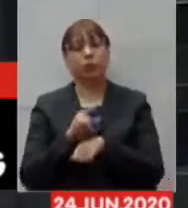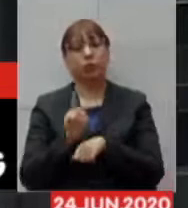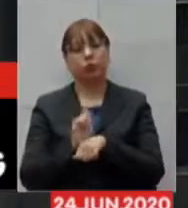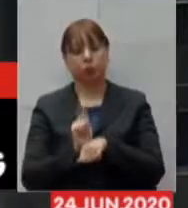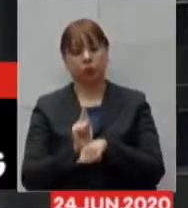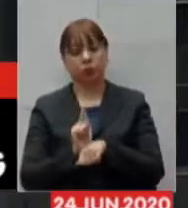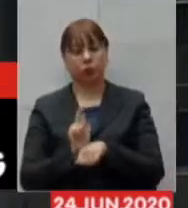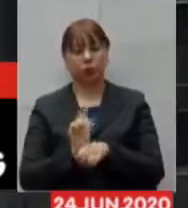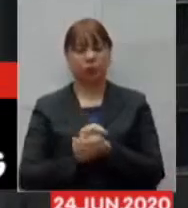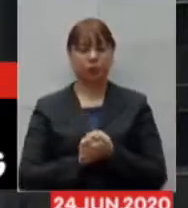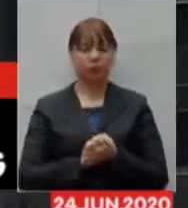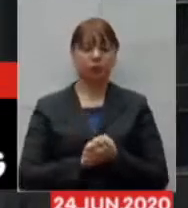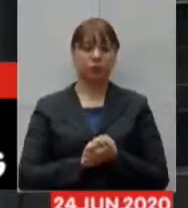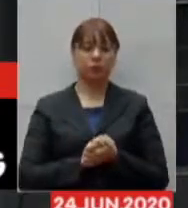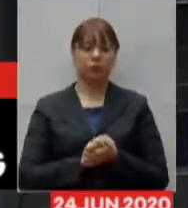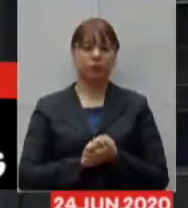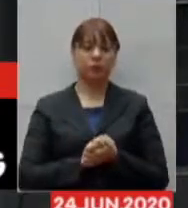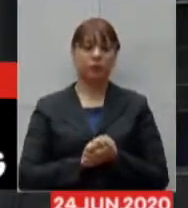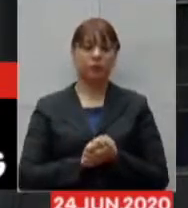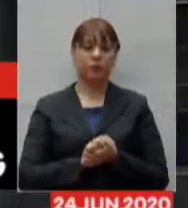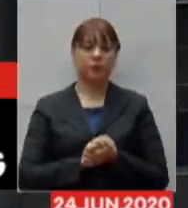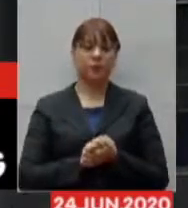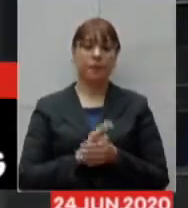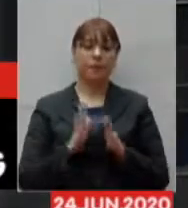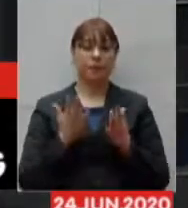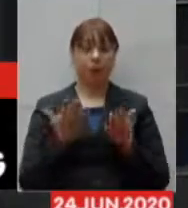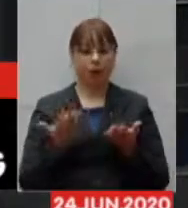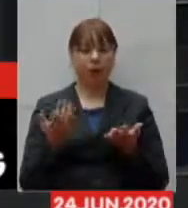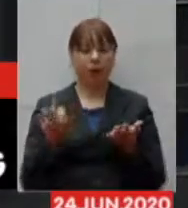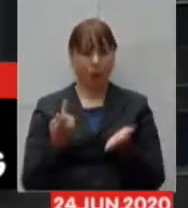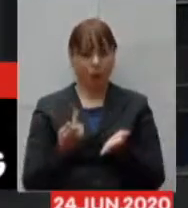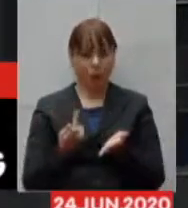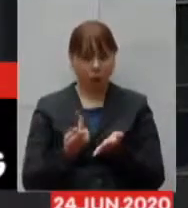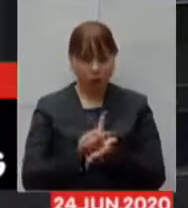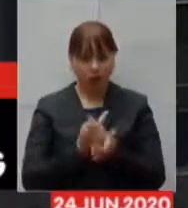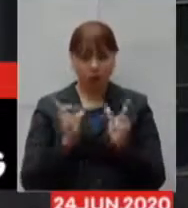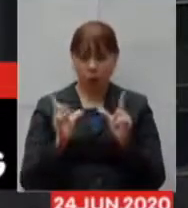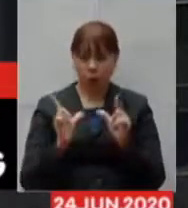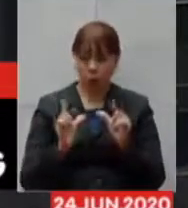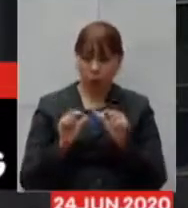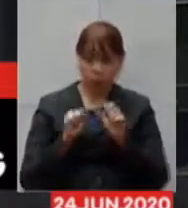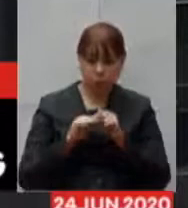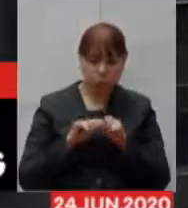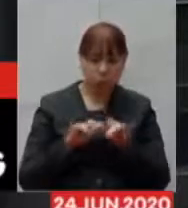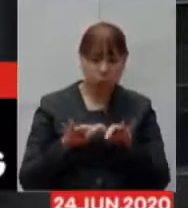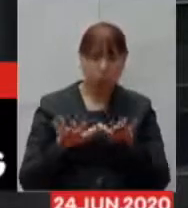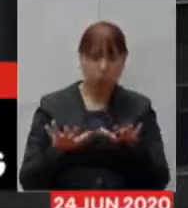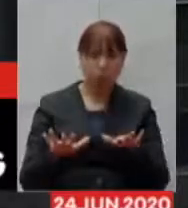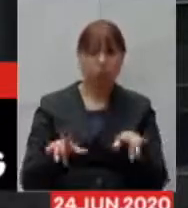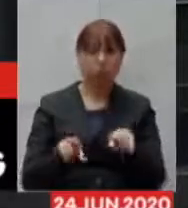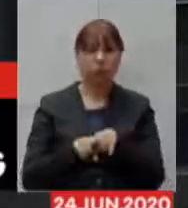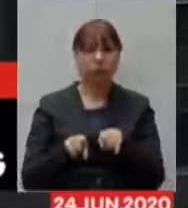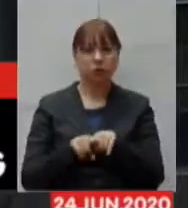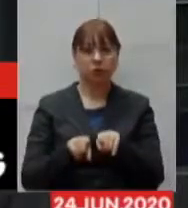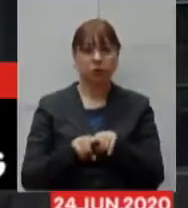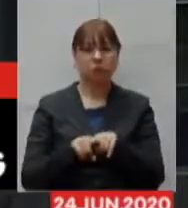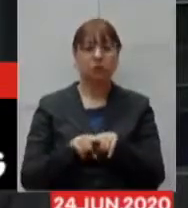Com um novo achatamento da curva e um novo adiamento do pico